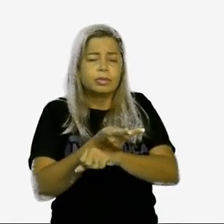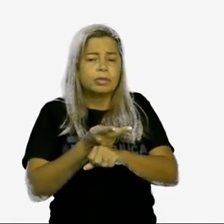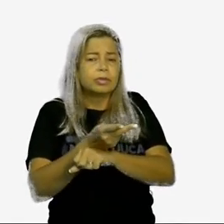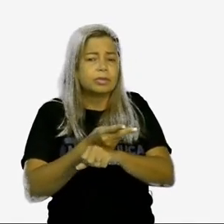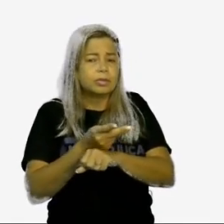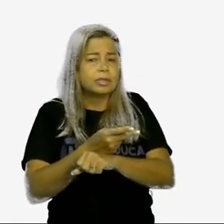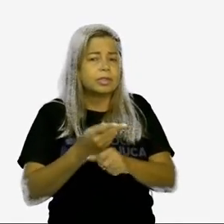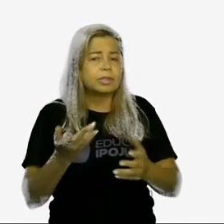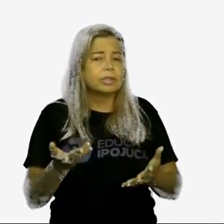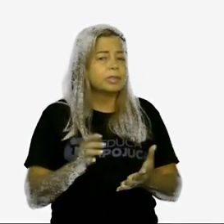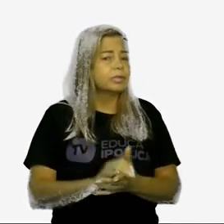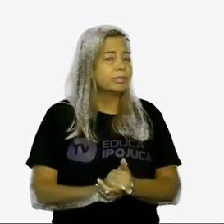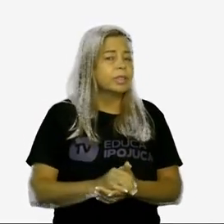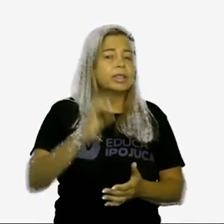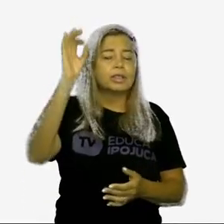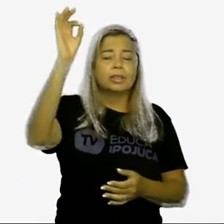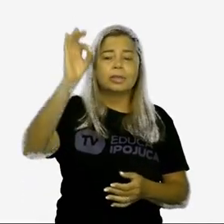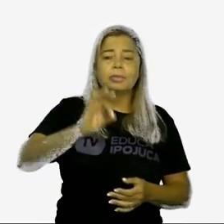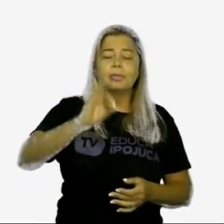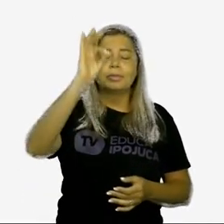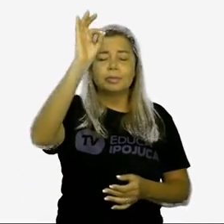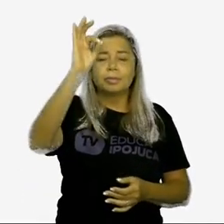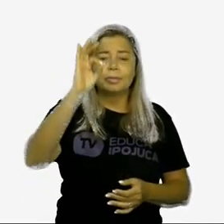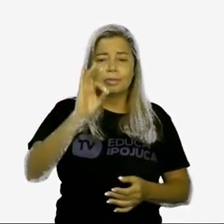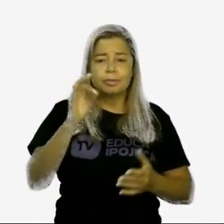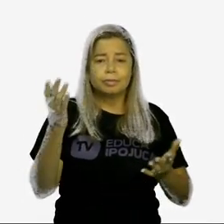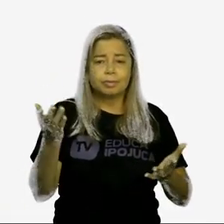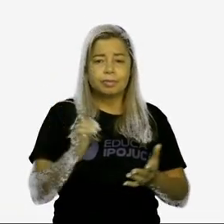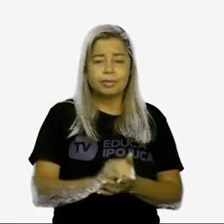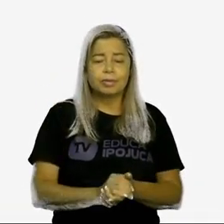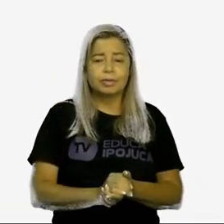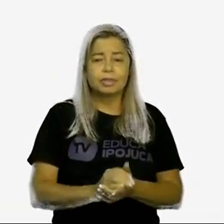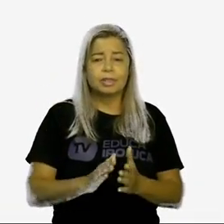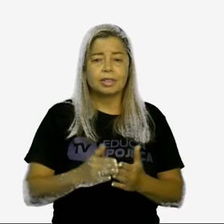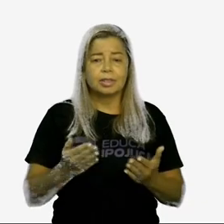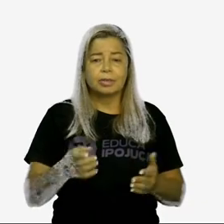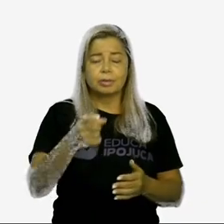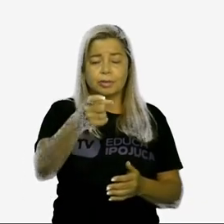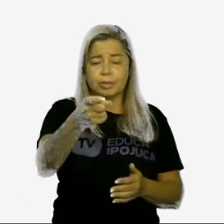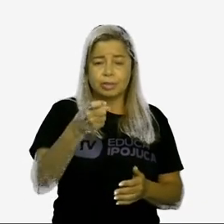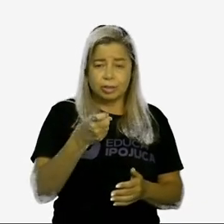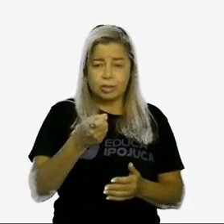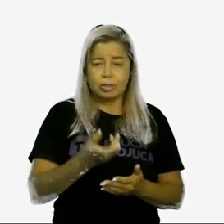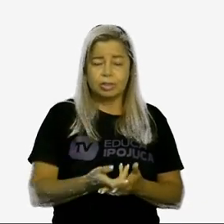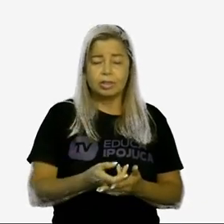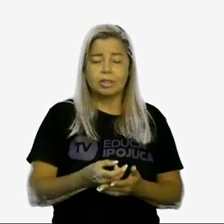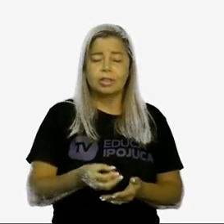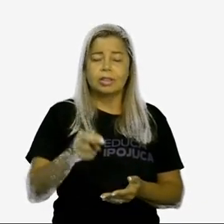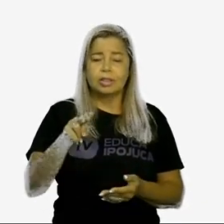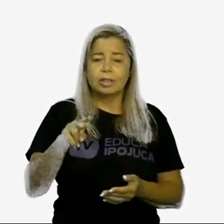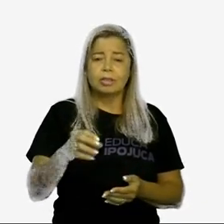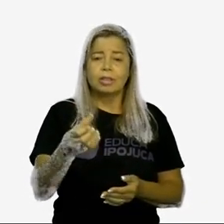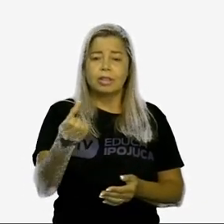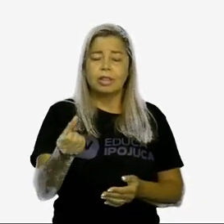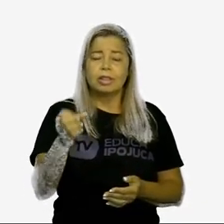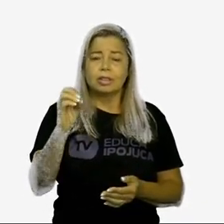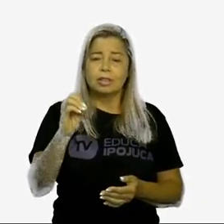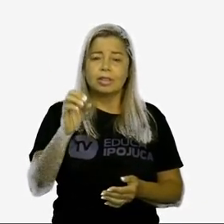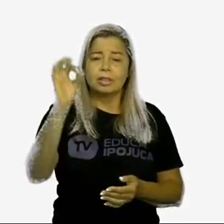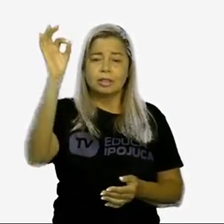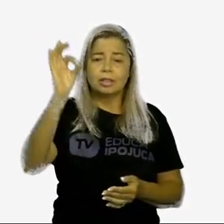a porcentagem. Então, X é igual a 60% que